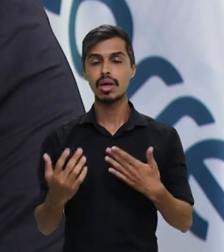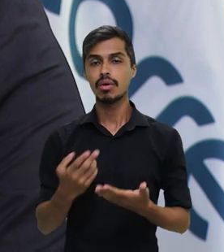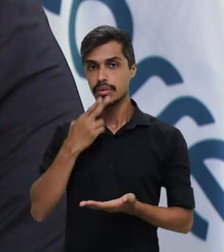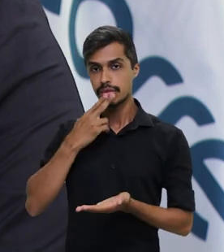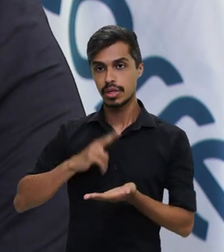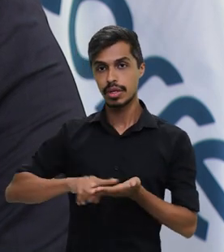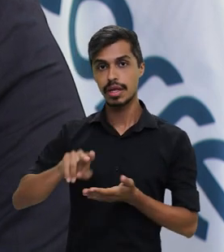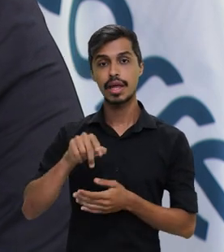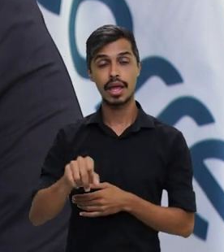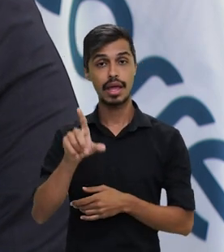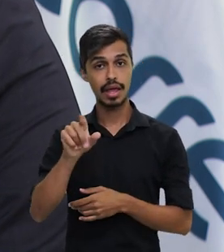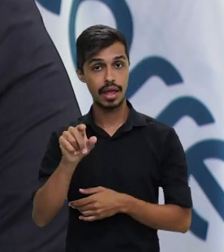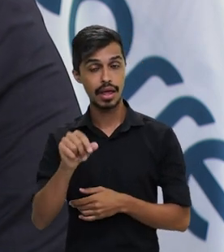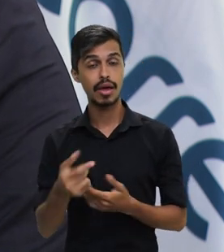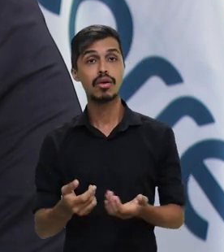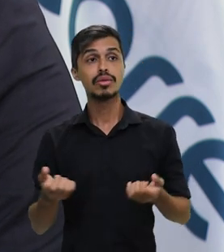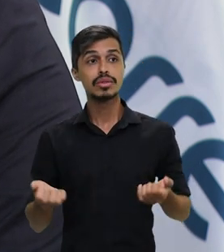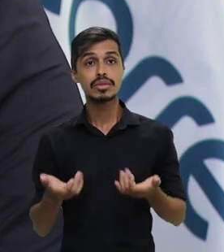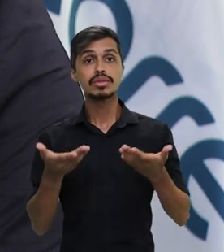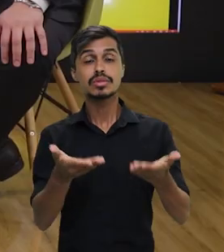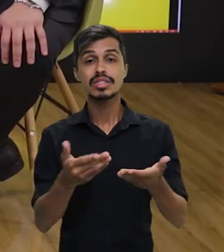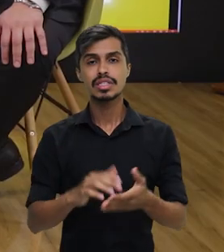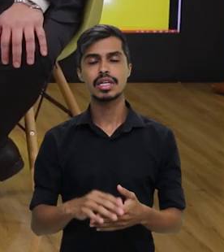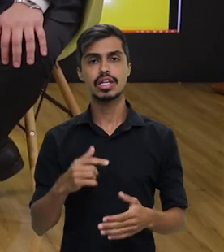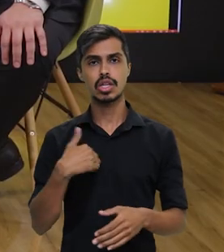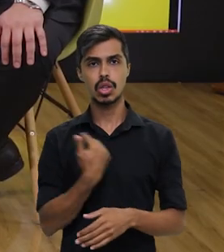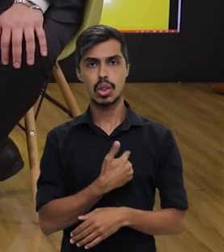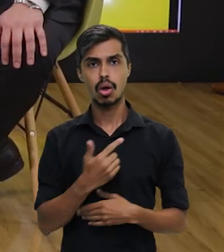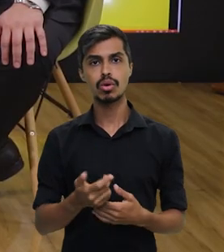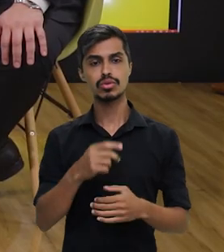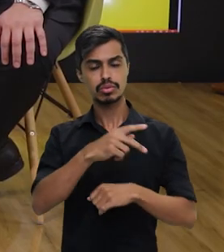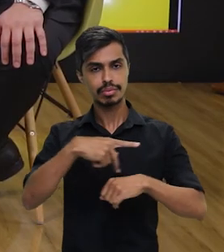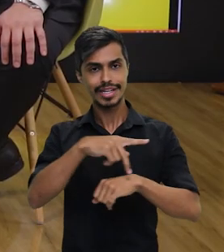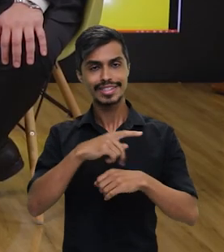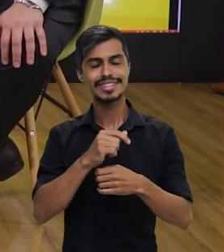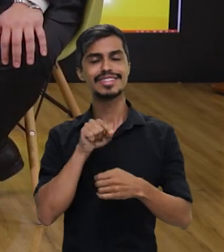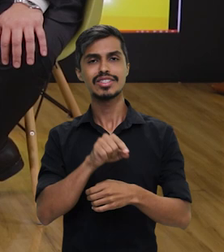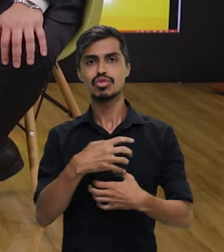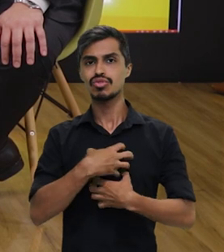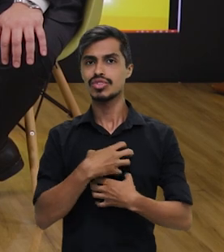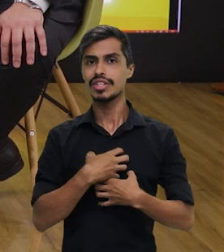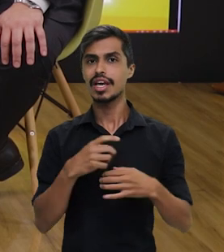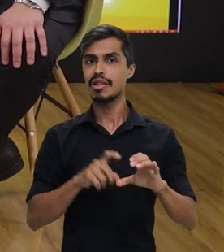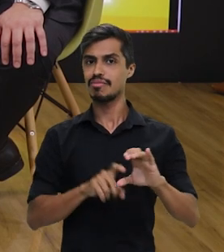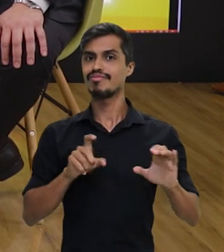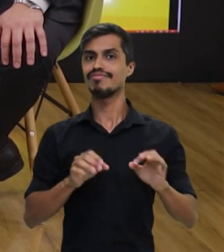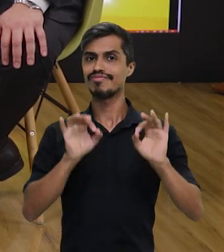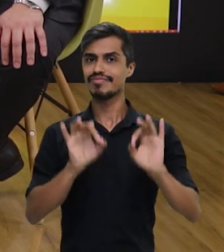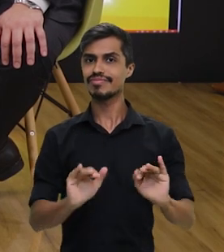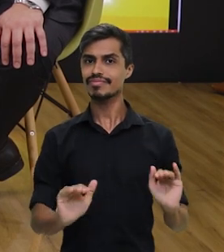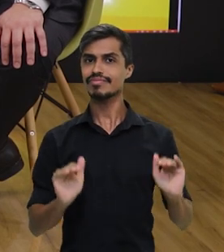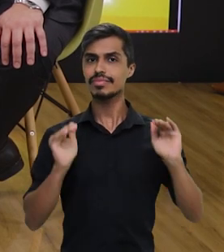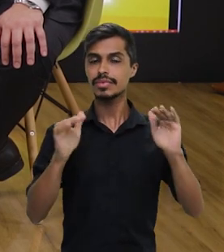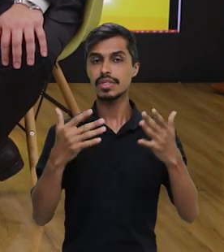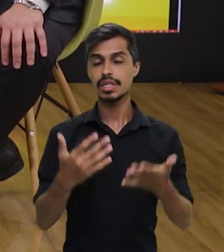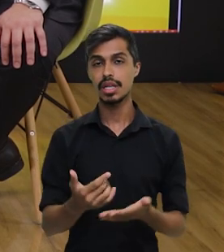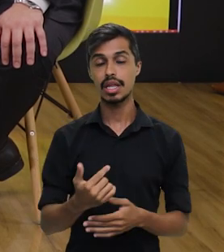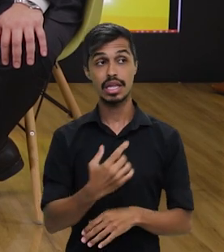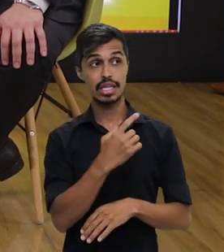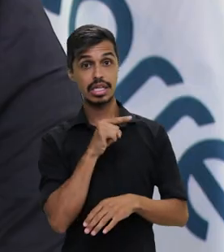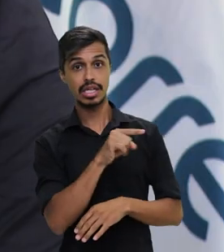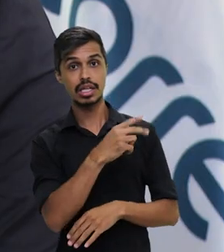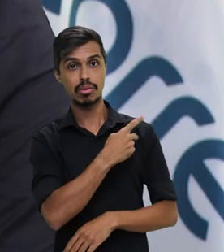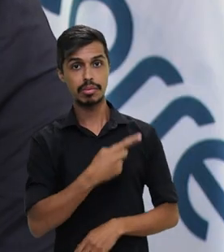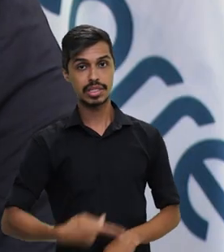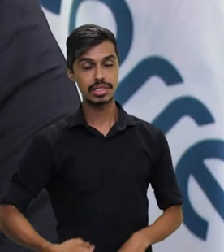que garantem a soberania nacional. Então, foi muito importante, de fato, essa medida do presidente Lula. A minha escolha,